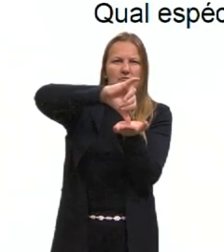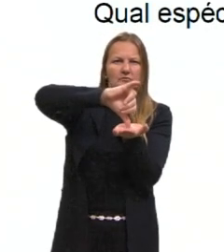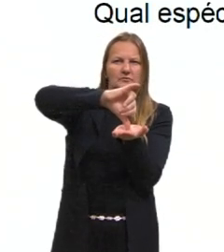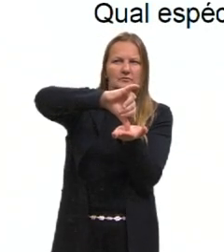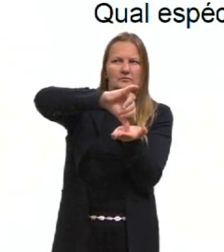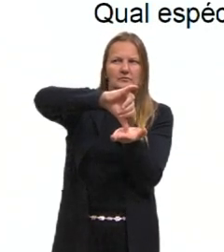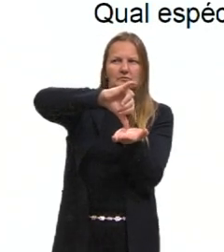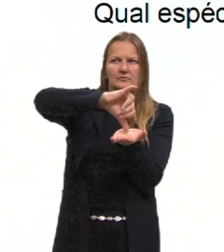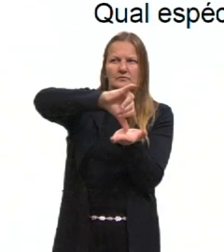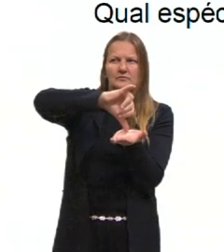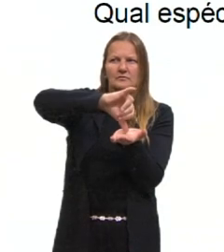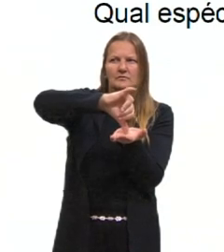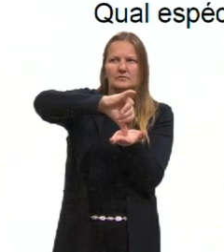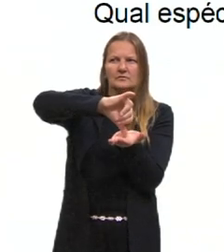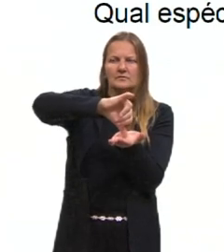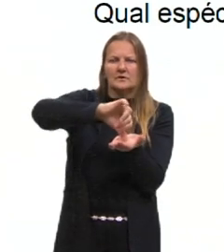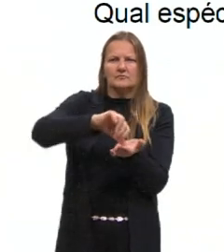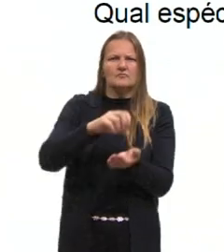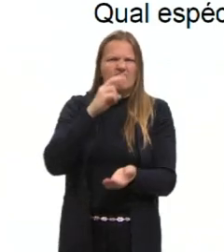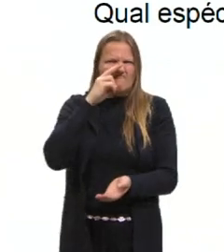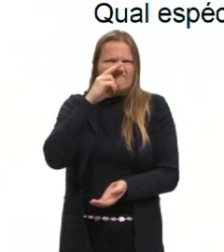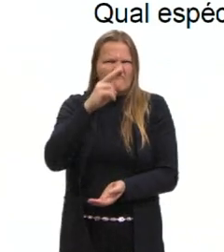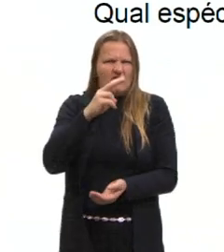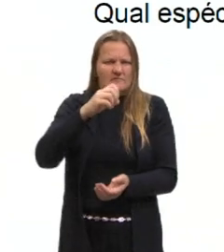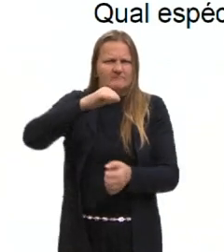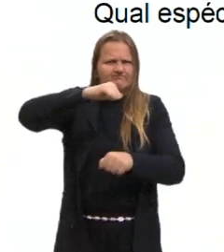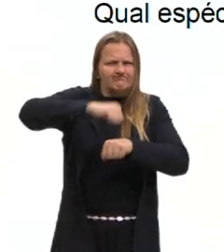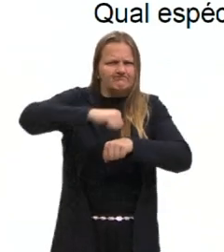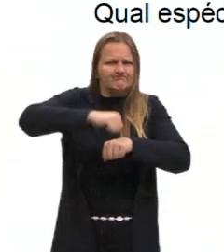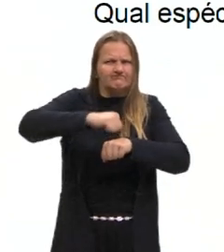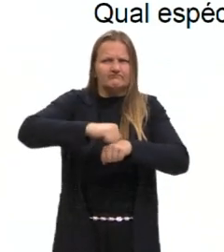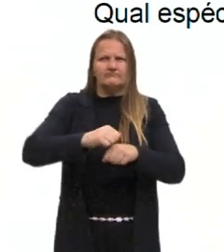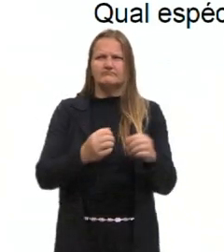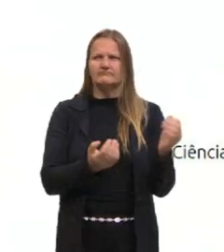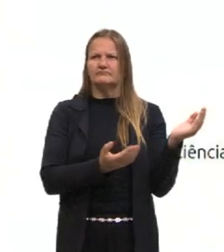aparentemente, mais resistente. Vamos ver se é a mesma?